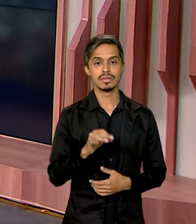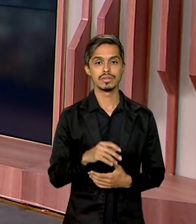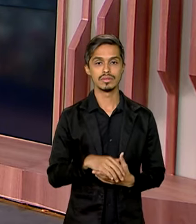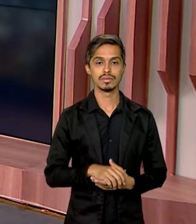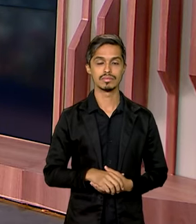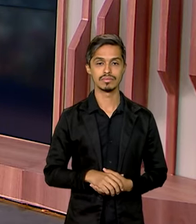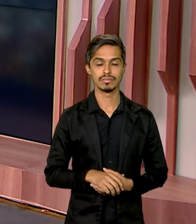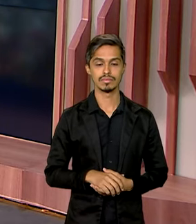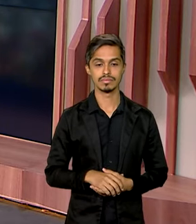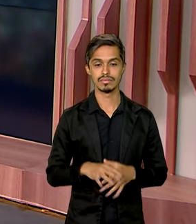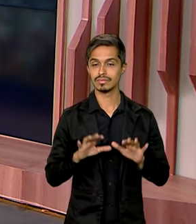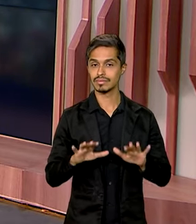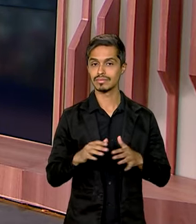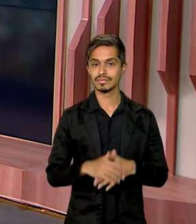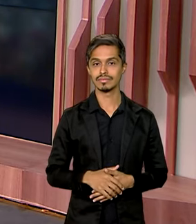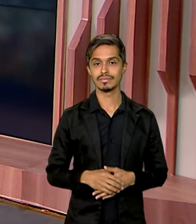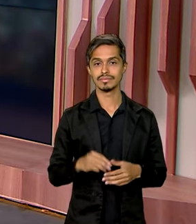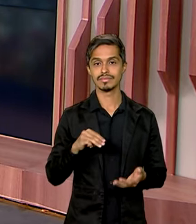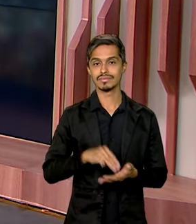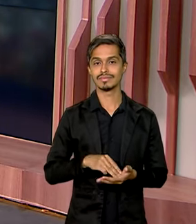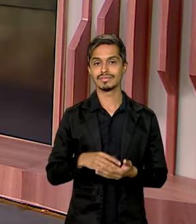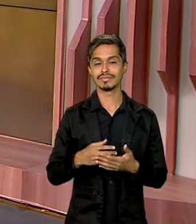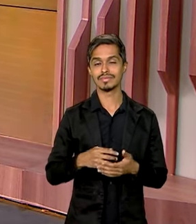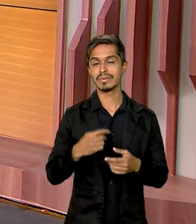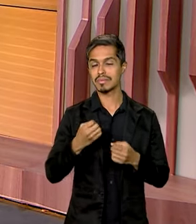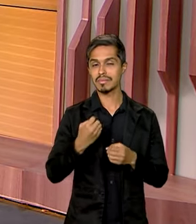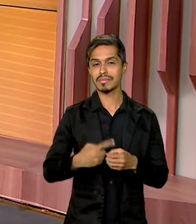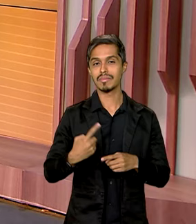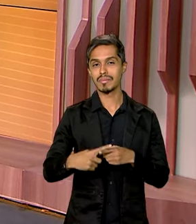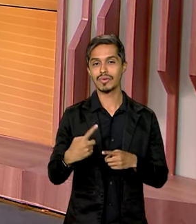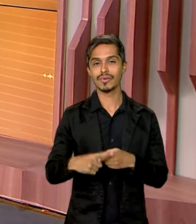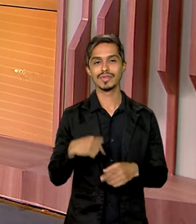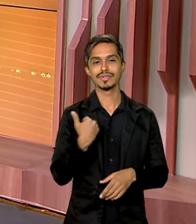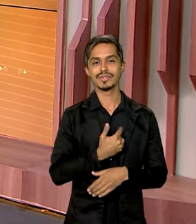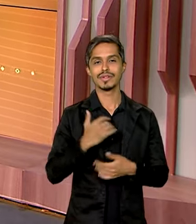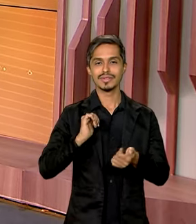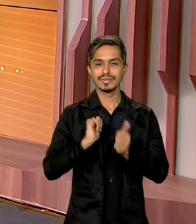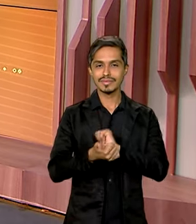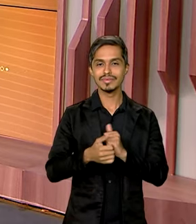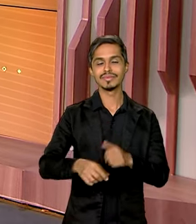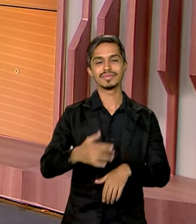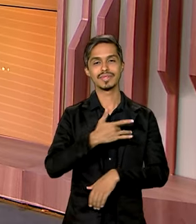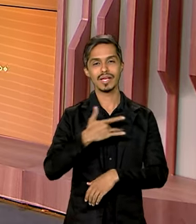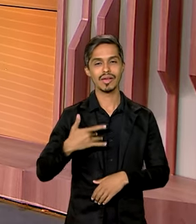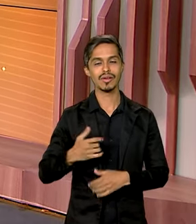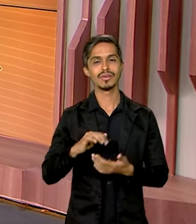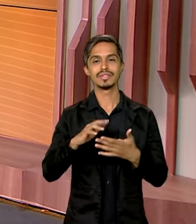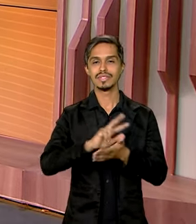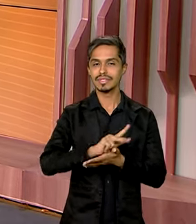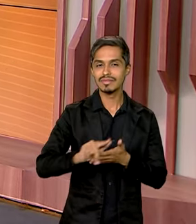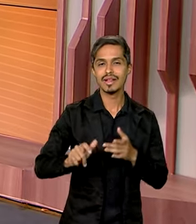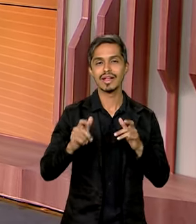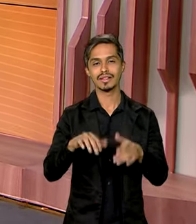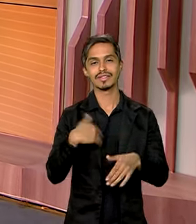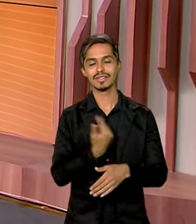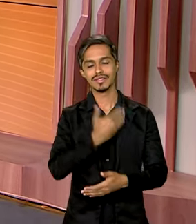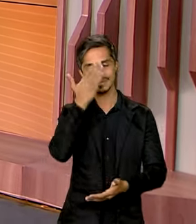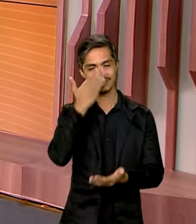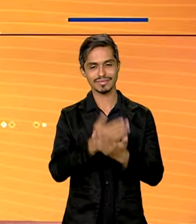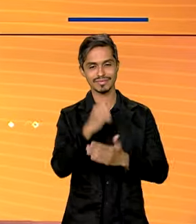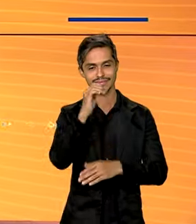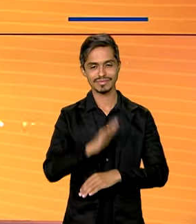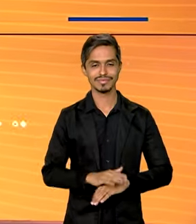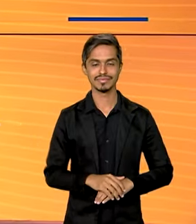paralímpicos. É isso, motivos para comemorar na indústria, na saúde, no esporte, motivos para a gente acreditar no Brasil.